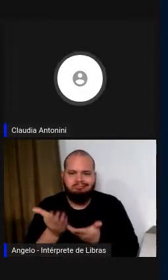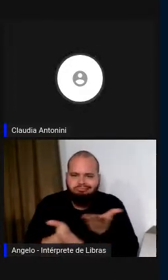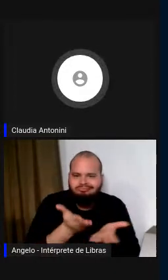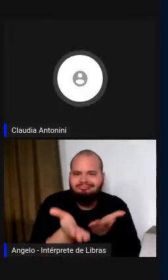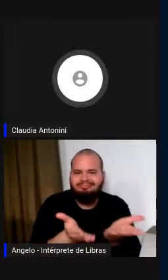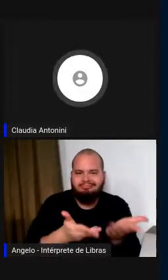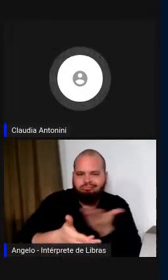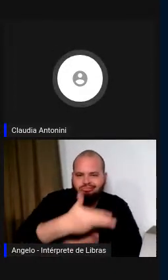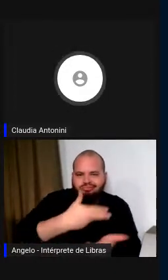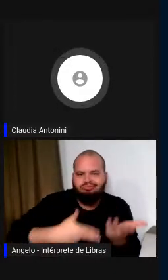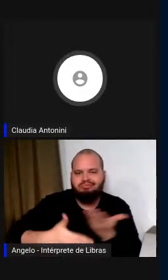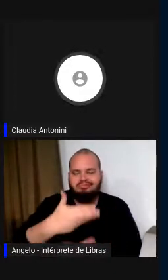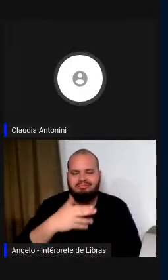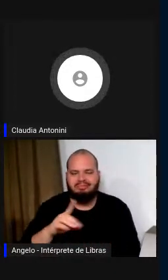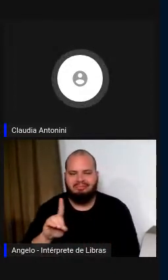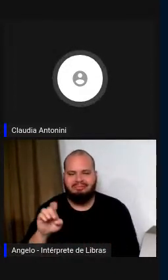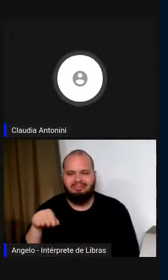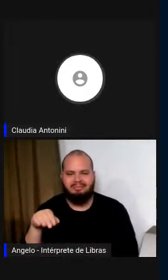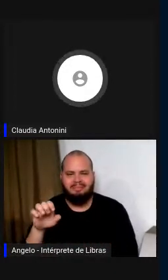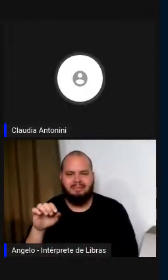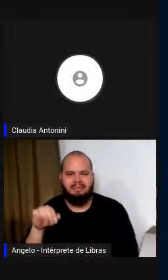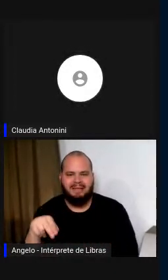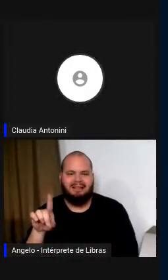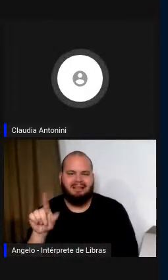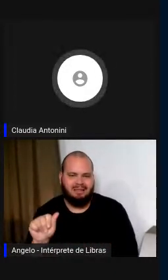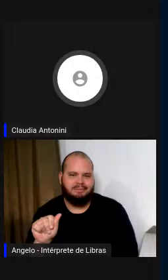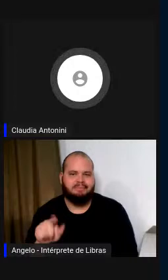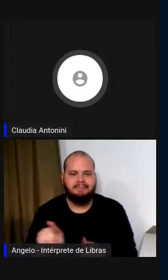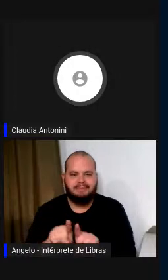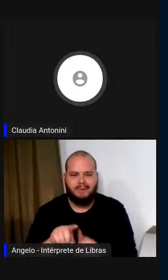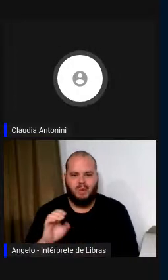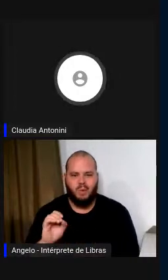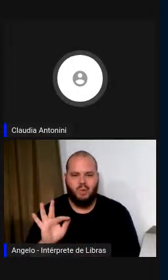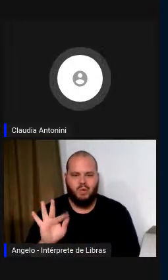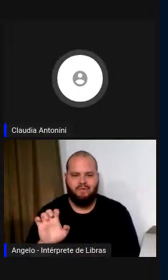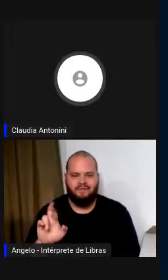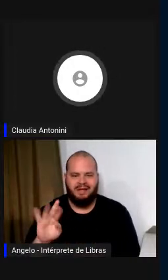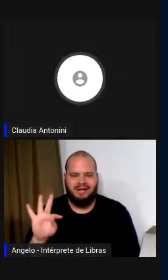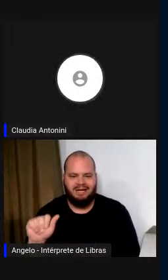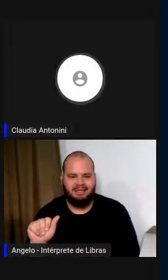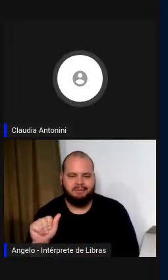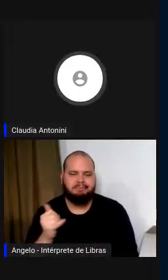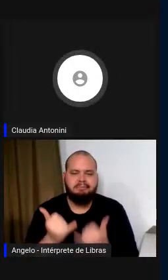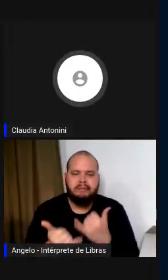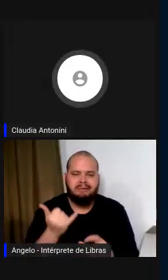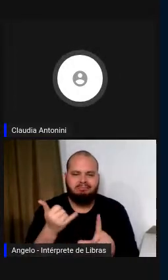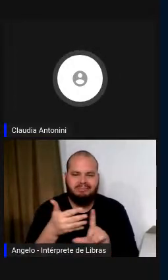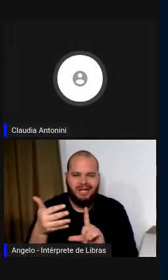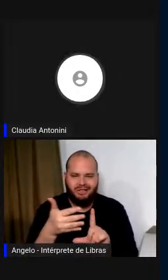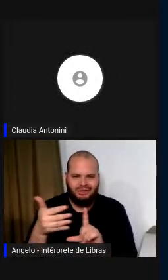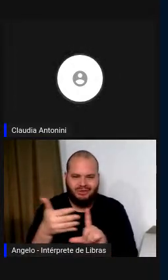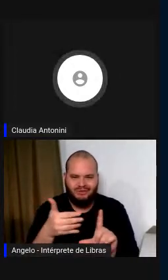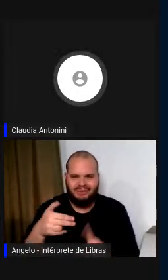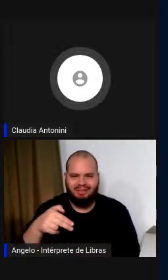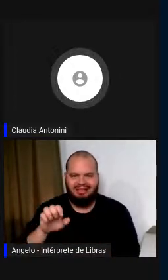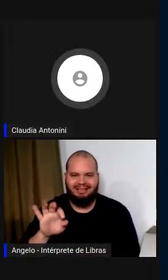inteligência artificial faz muito bem, se vocês olham o Netflix, eles sugerem, por exemplo, filmes que provavelmente